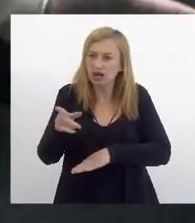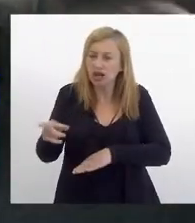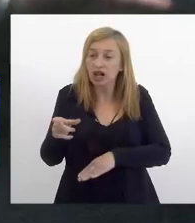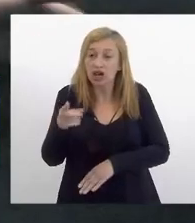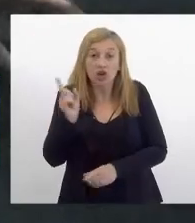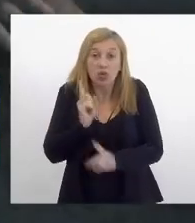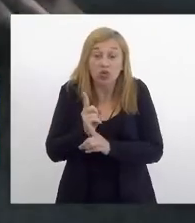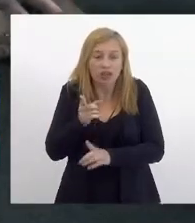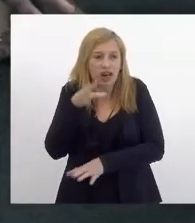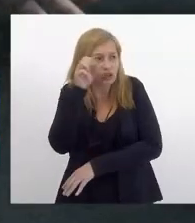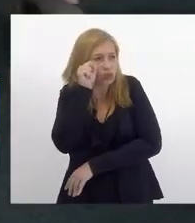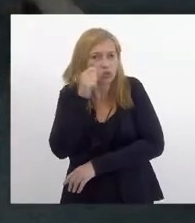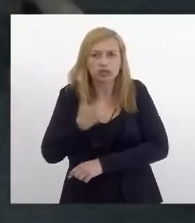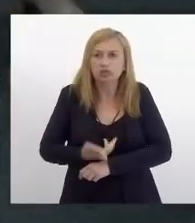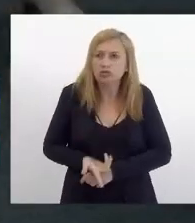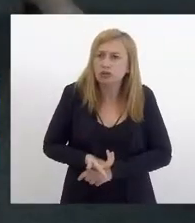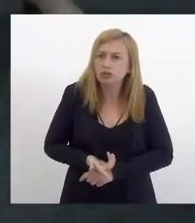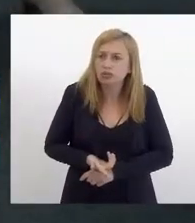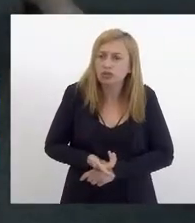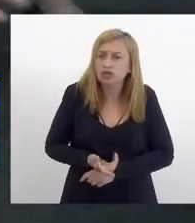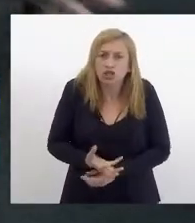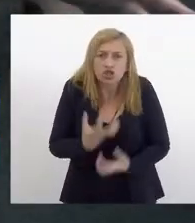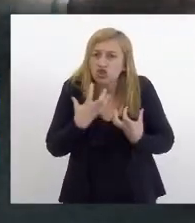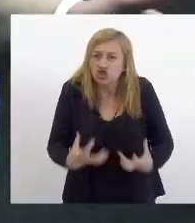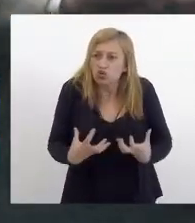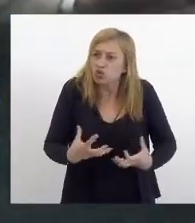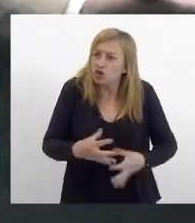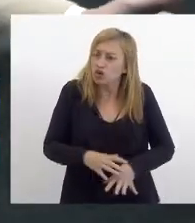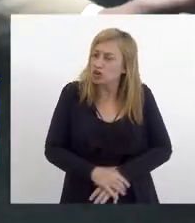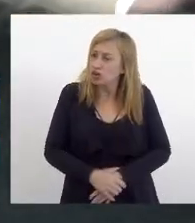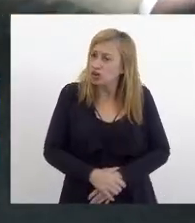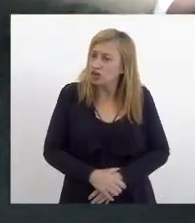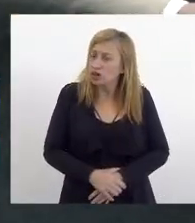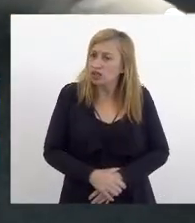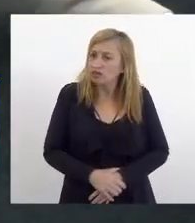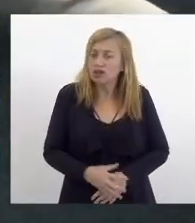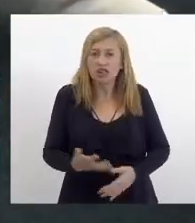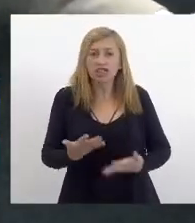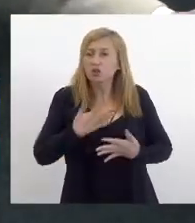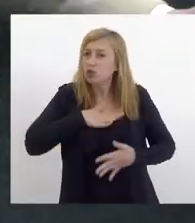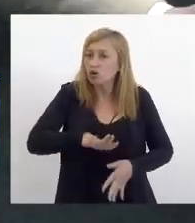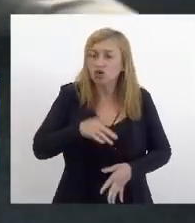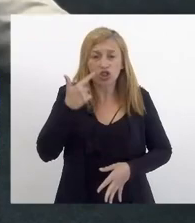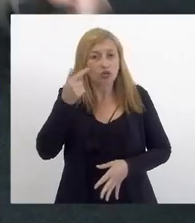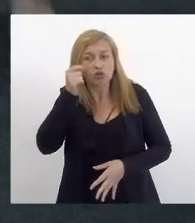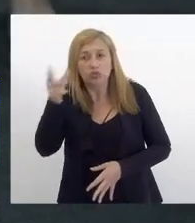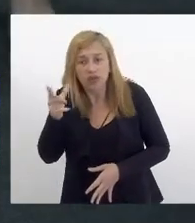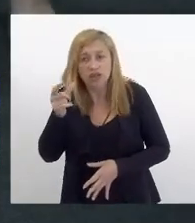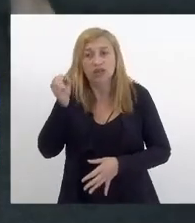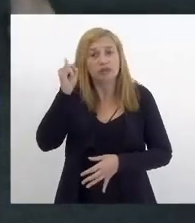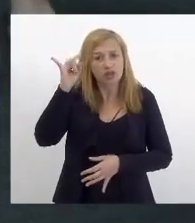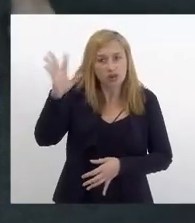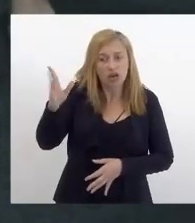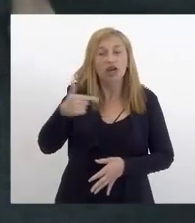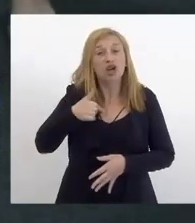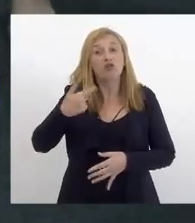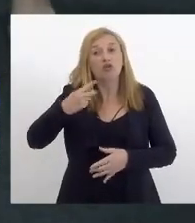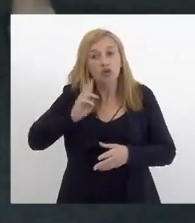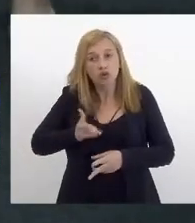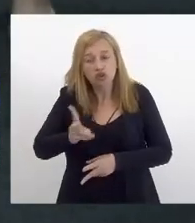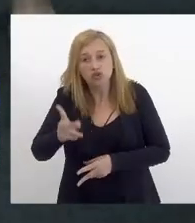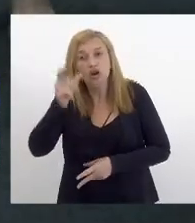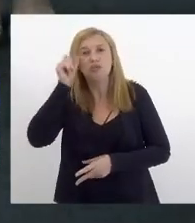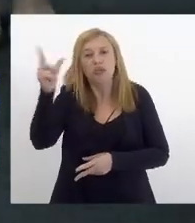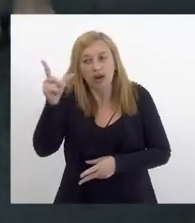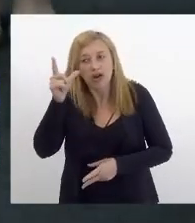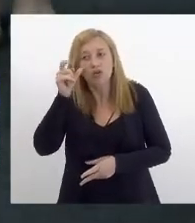encontro eles dormindo e eles têm ficado chateados comigo porque eu estou acordando eles de madrugada vou continuar acordando médico